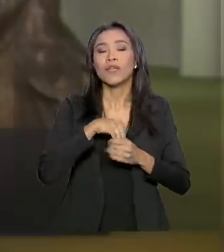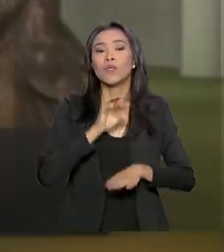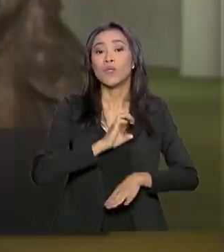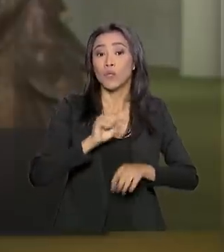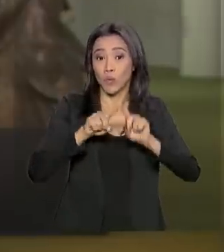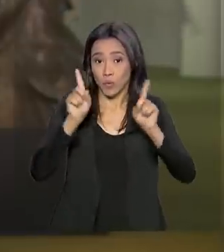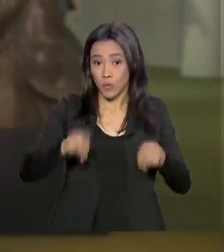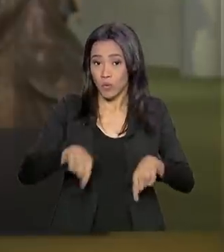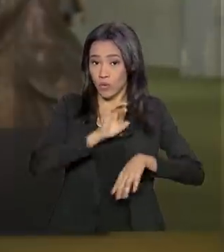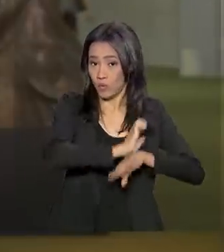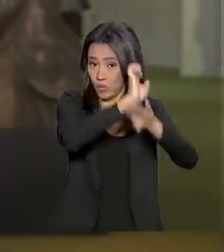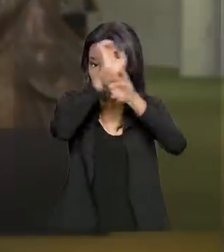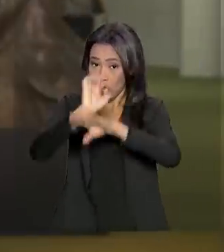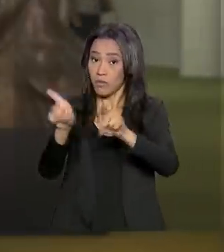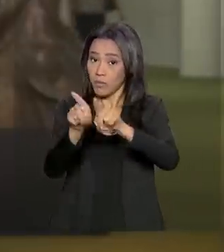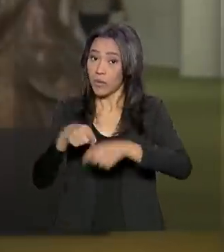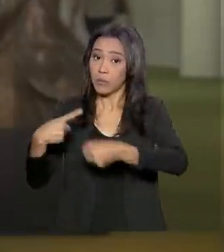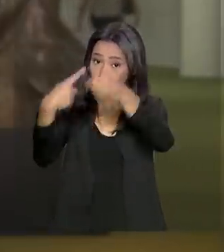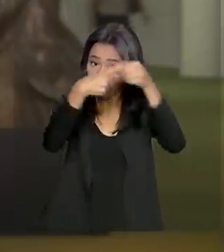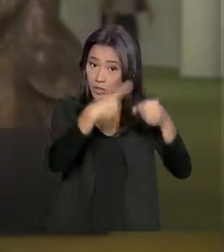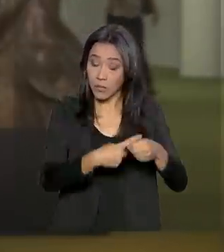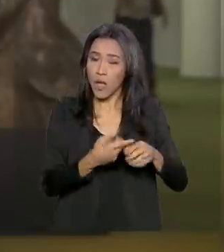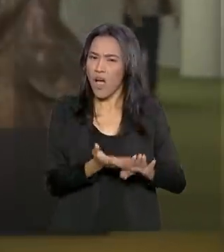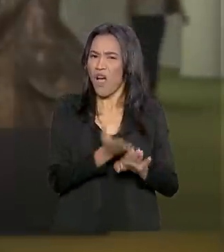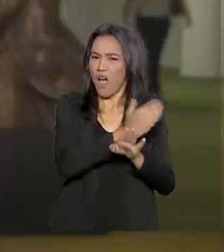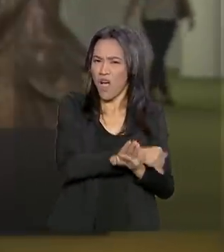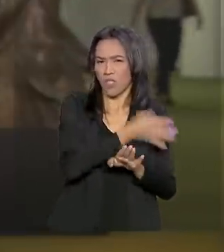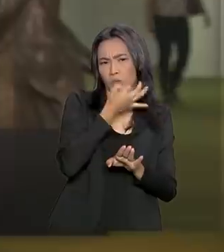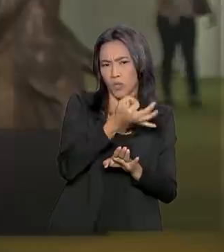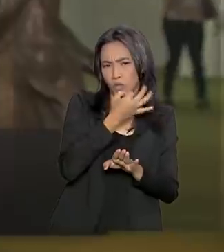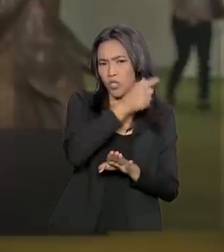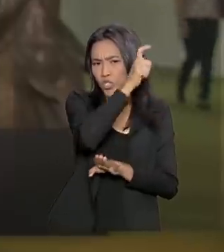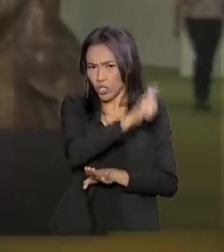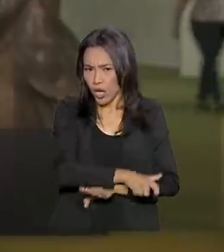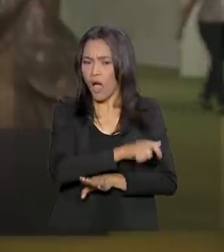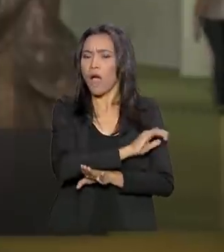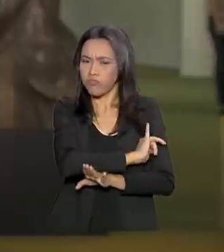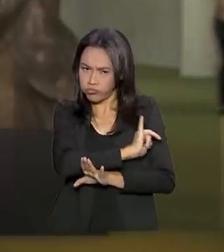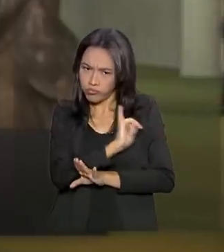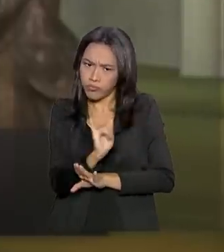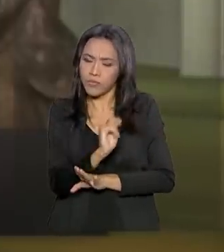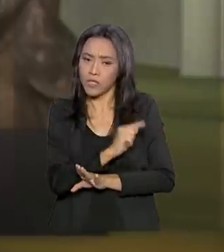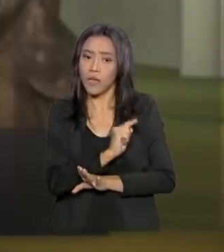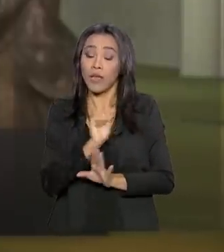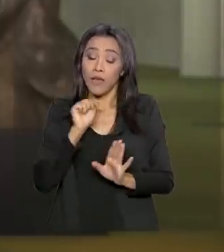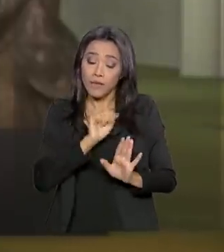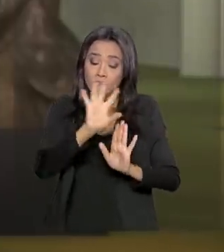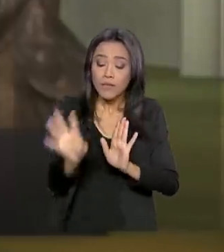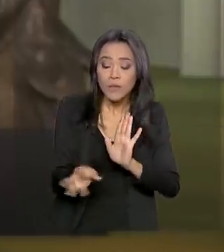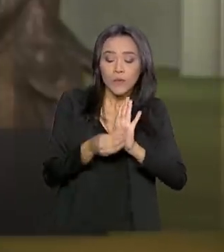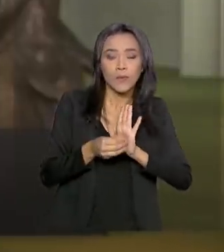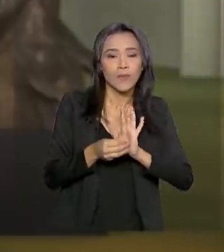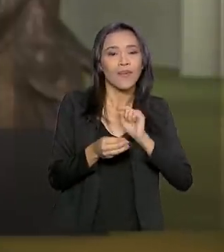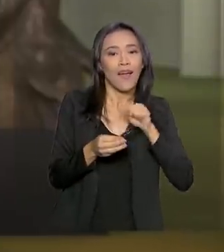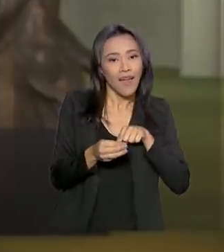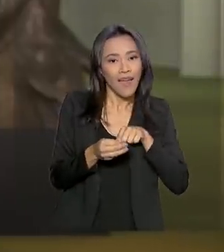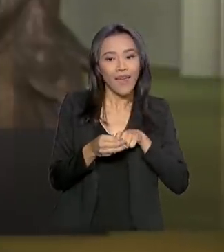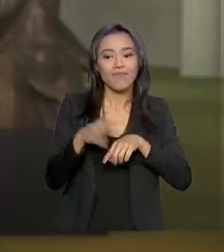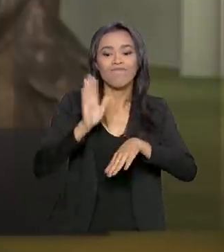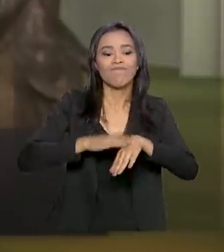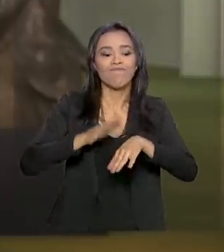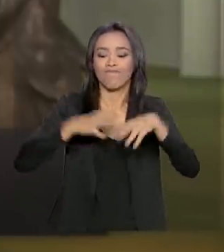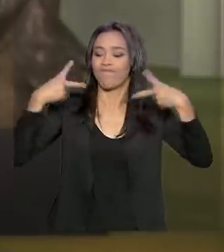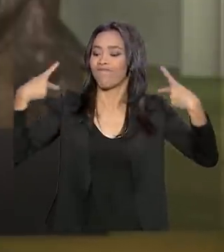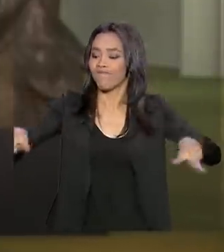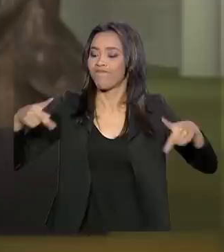municípios. Pela sugestão que já foi apresentada pelo relator Tasso Gereissati, essa inclusão teria de ser feita pelas próprias Assembleias